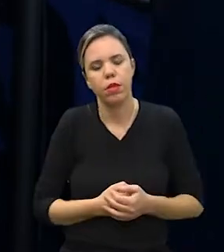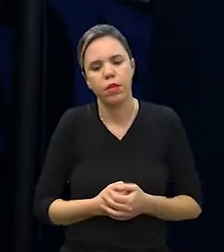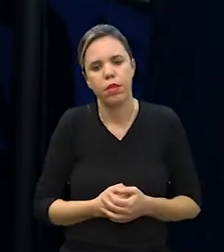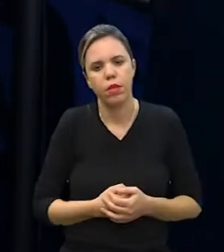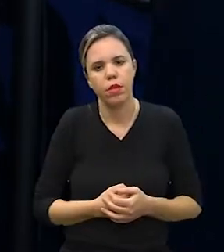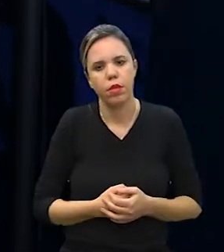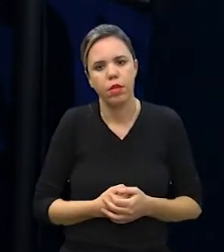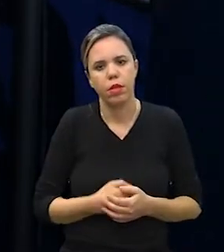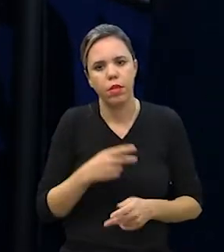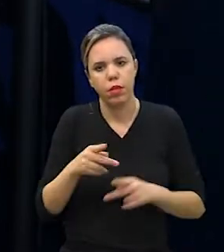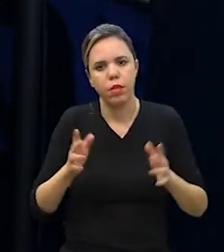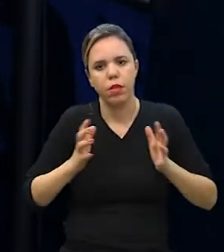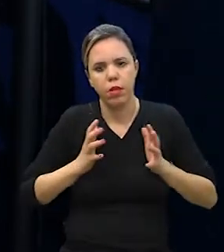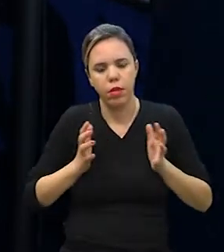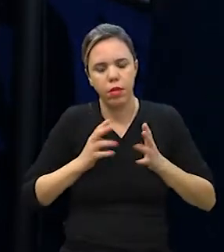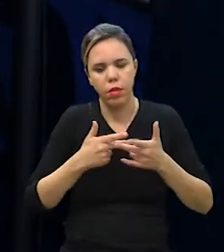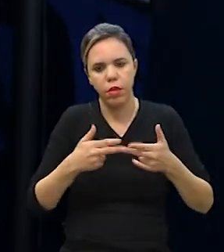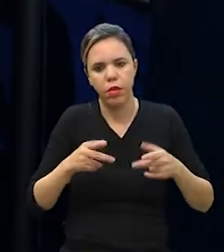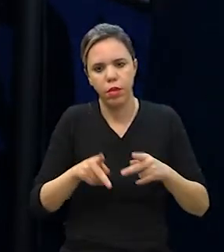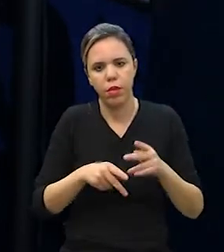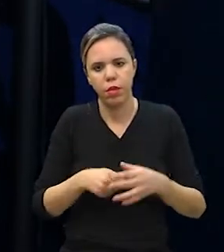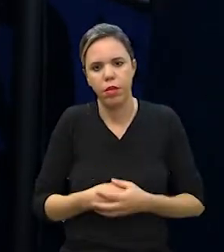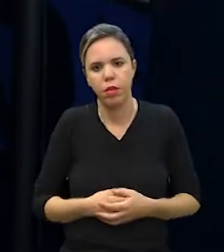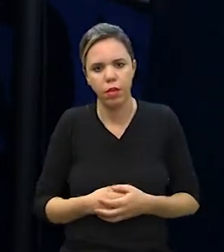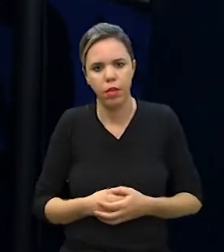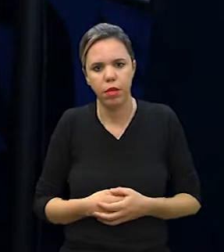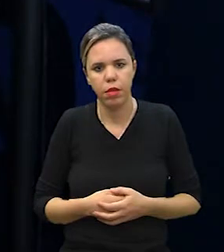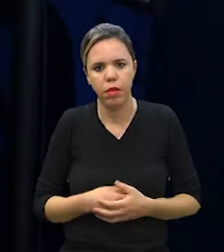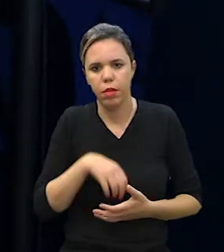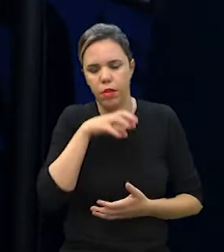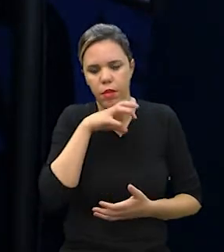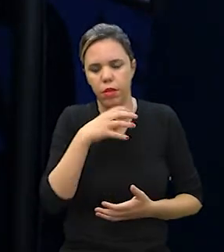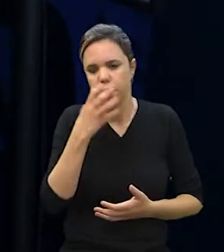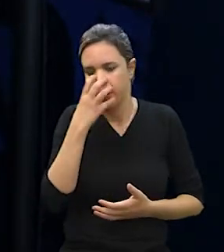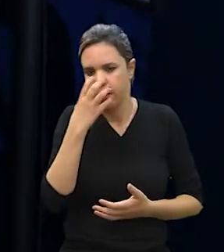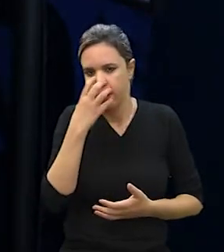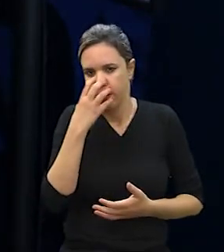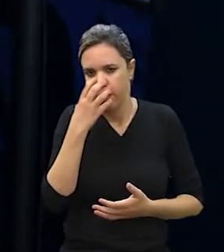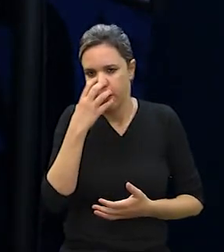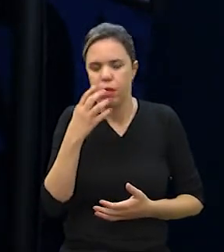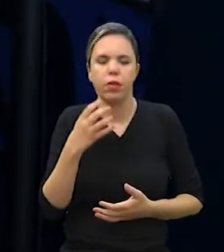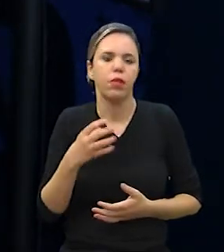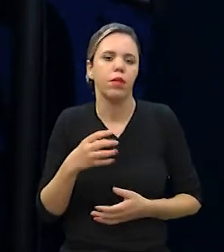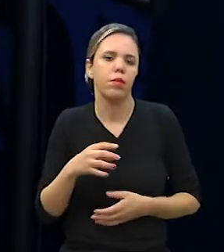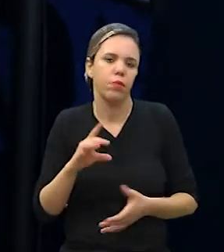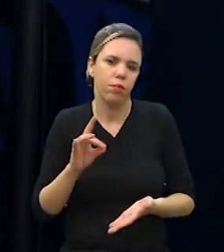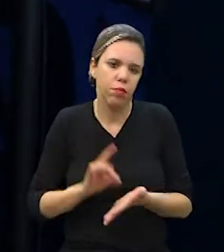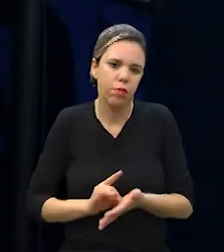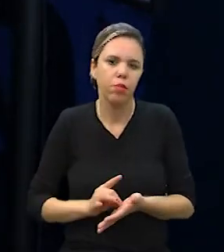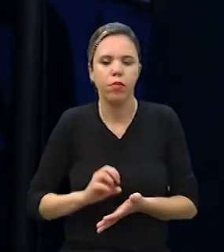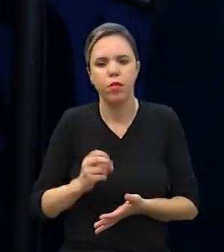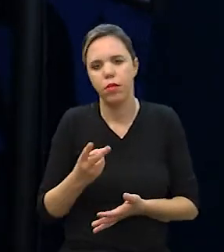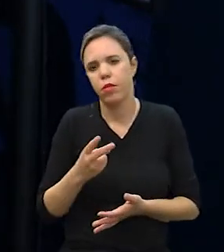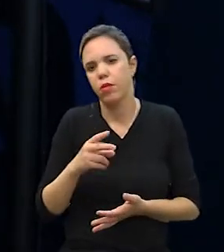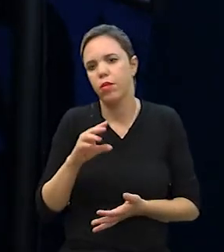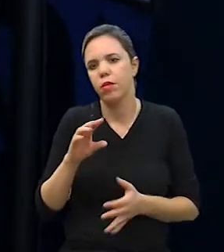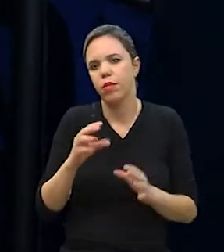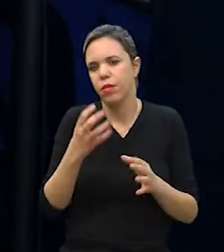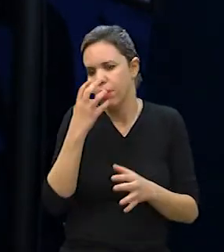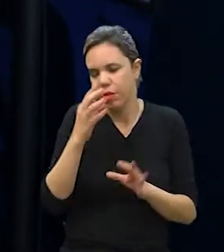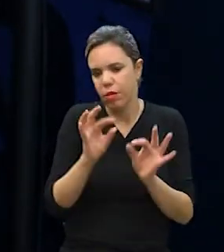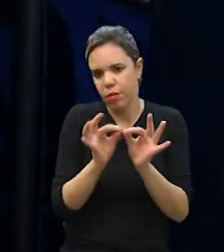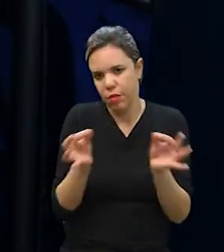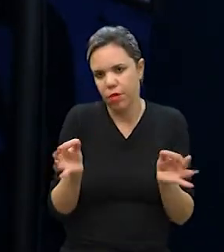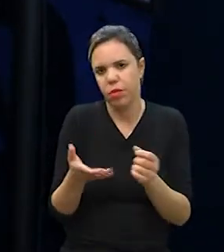de uma classe social mais alta e várias das pessoas, em vez de estar com um cachorro de raça, está com o nosso chamado vira-lata,